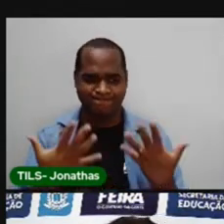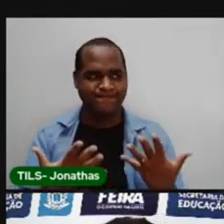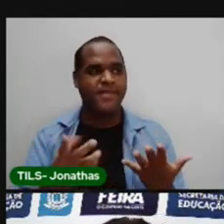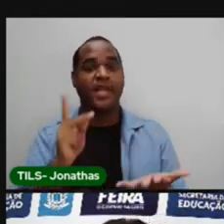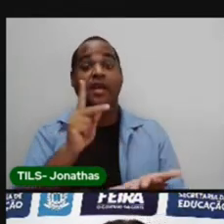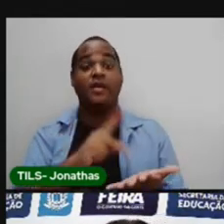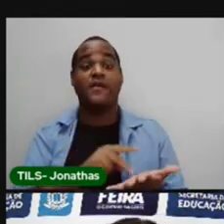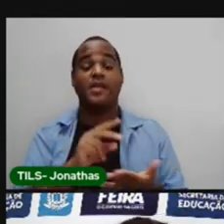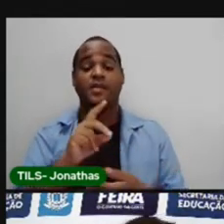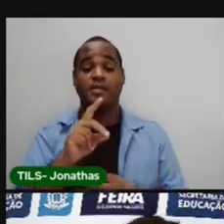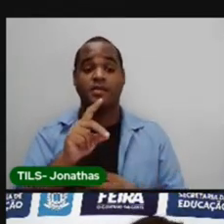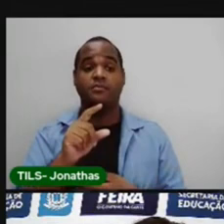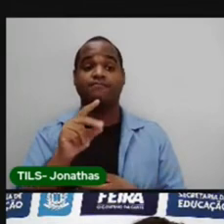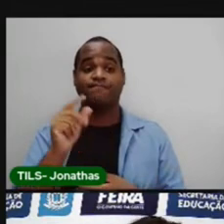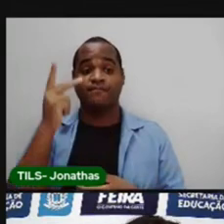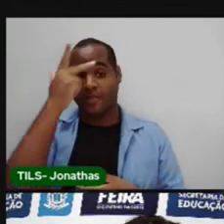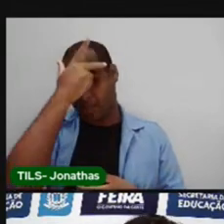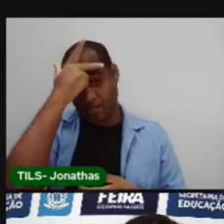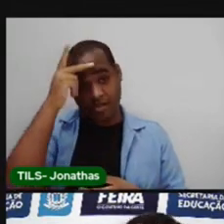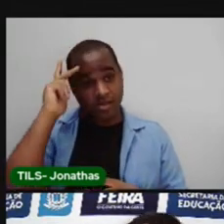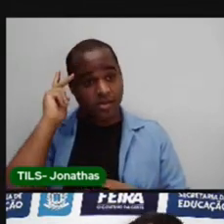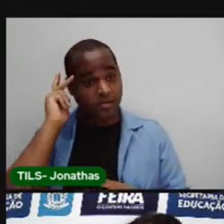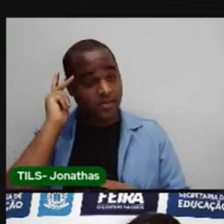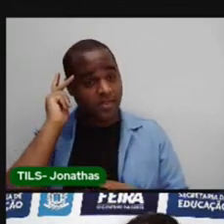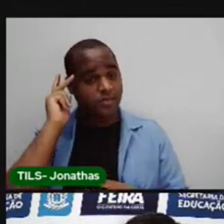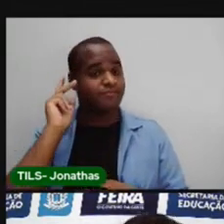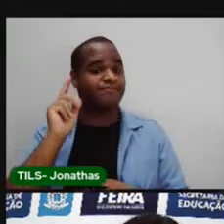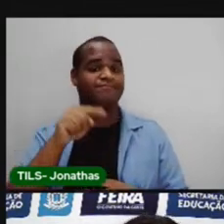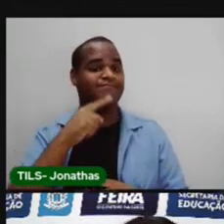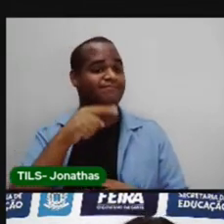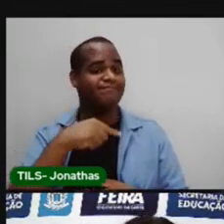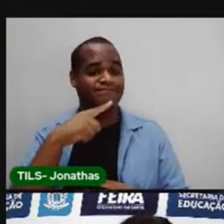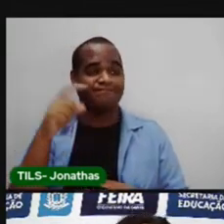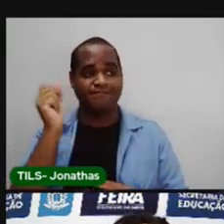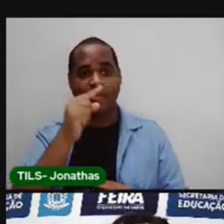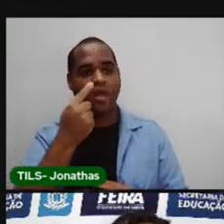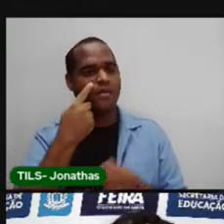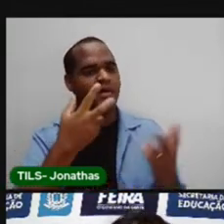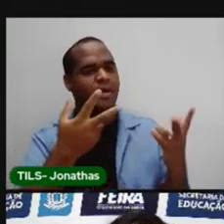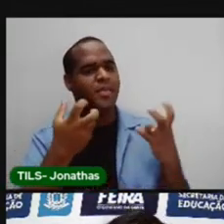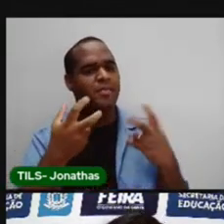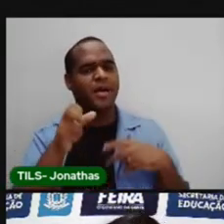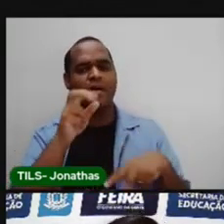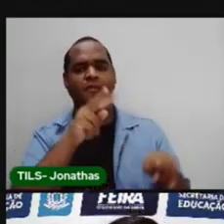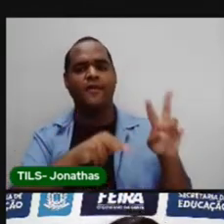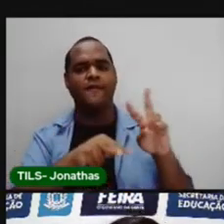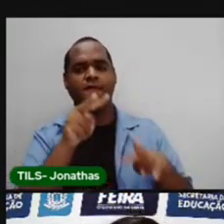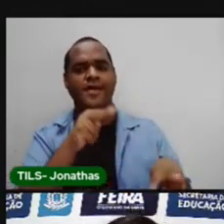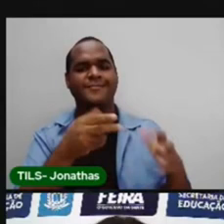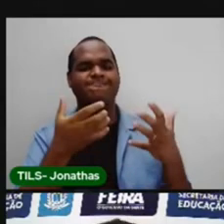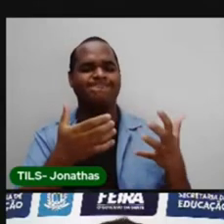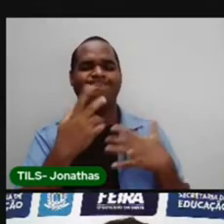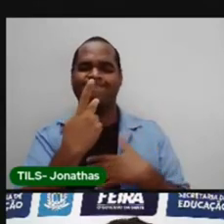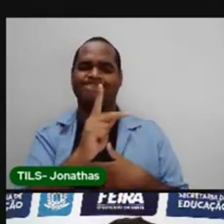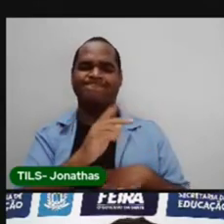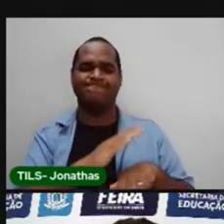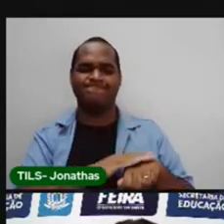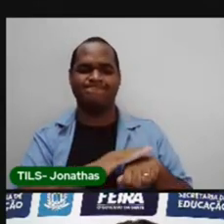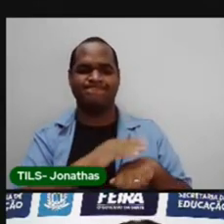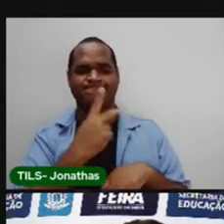Justamente pelas pessoas não conseguirem vê-lo como ele queria ser visto.